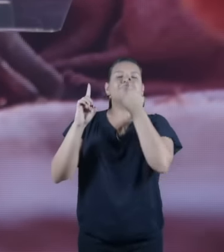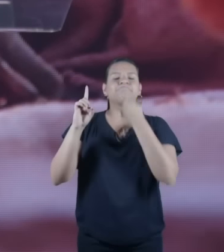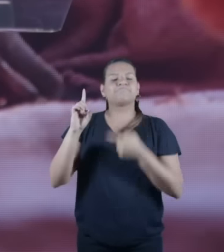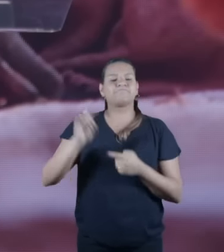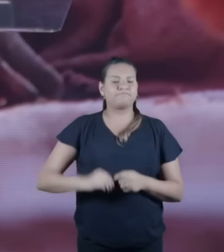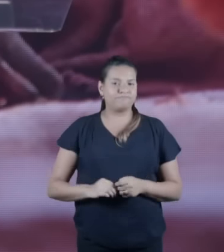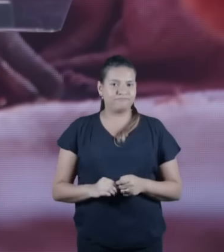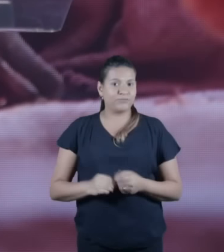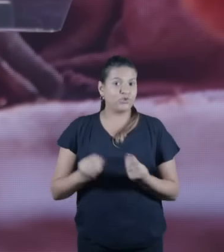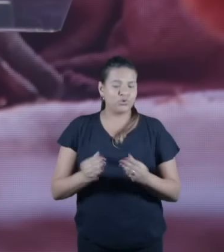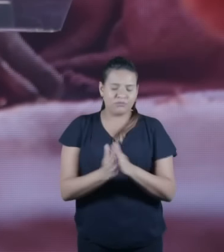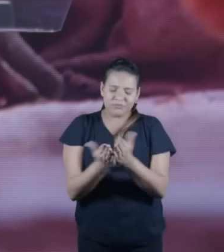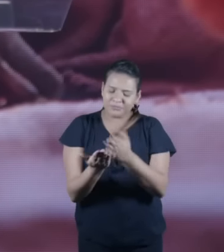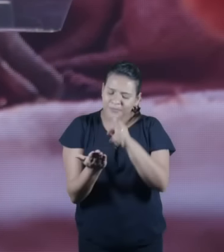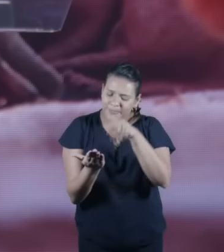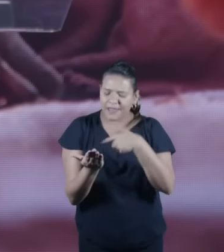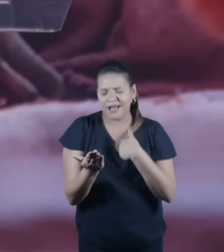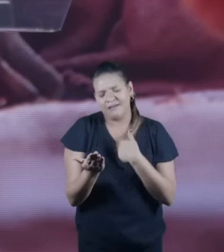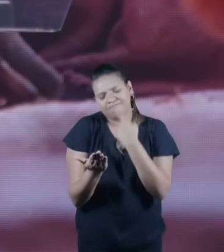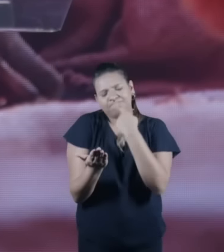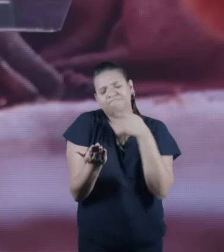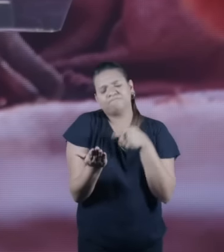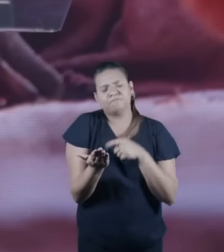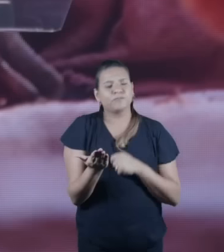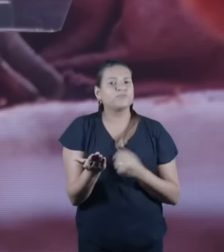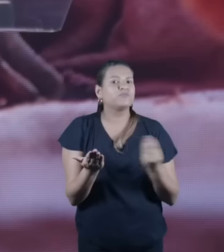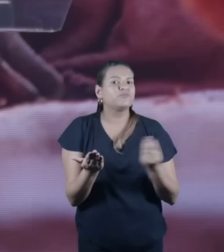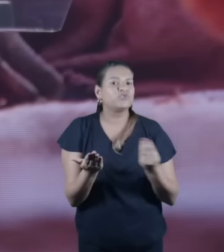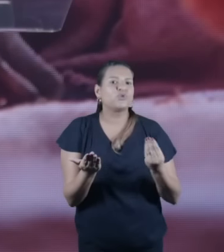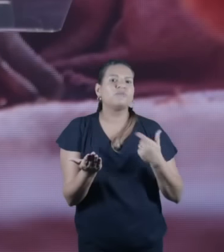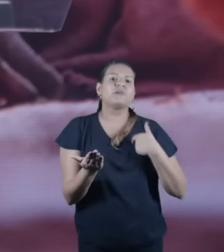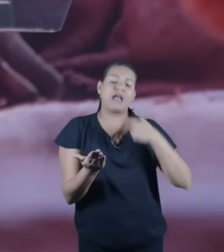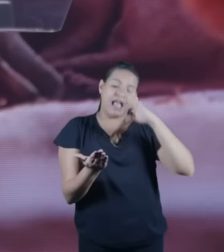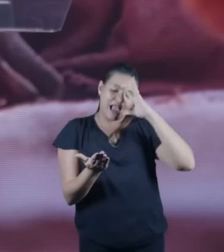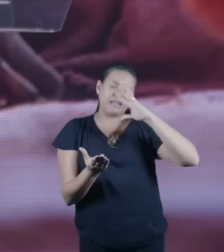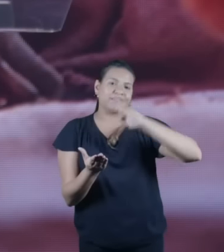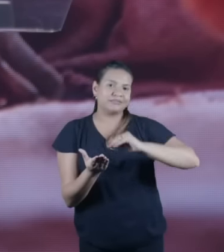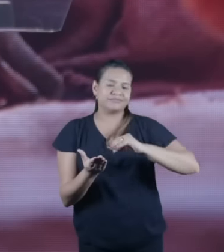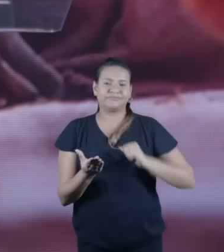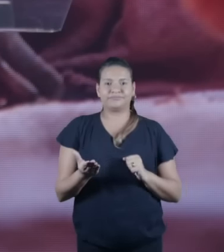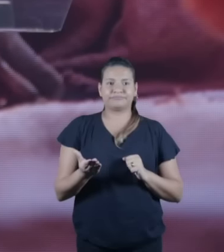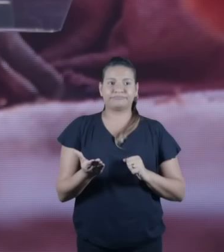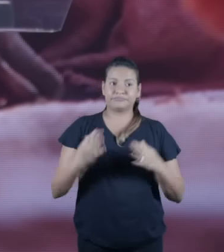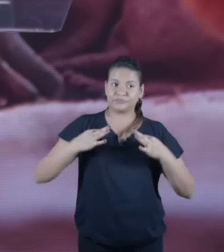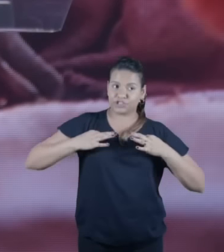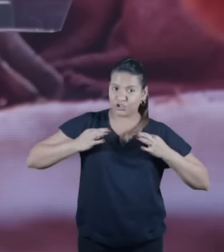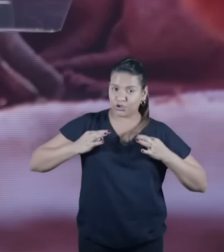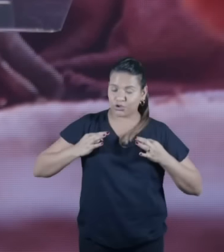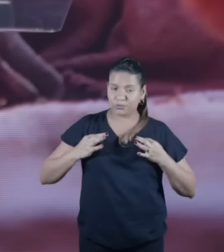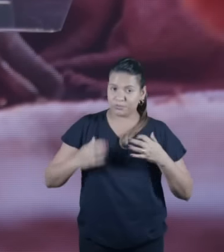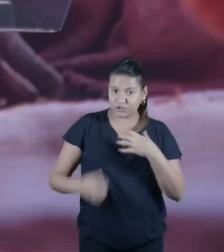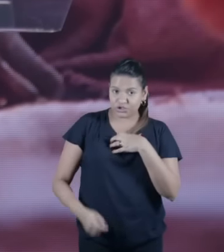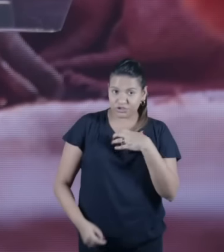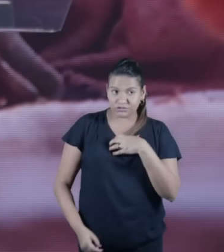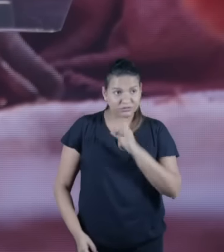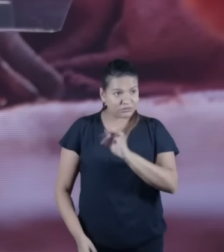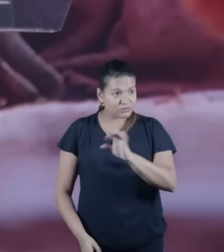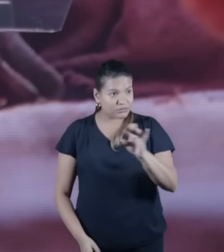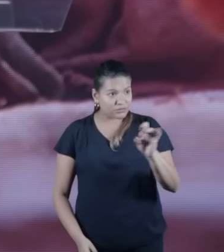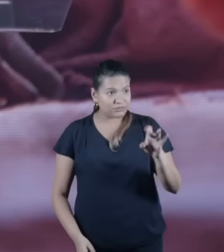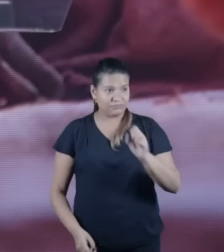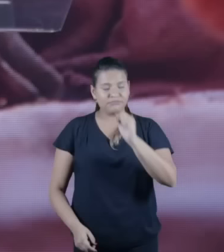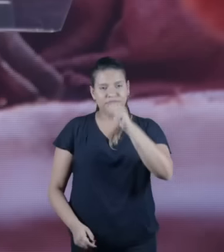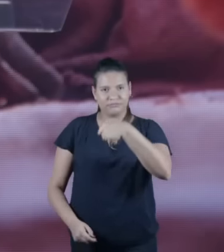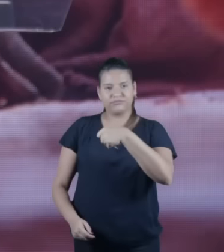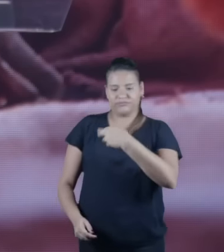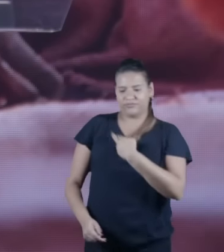interpretar as profecias bíblicas a sua maneira de vestir por mais que tenha uma maneira judaica de se vestir mas não é